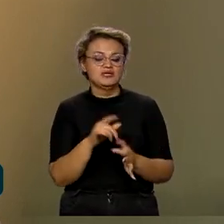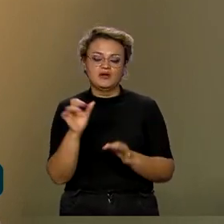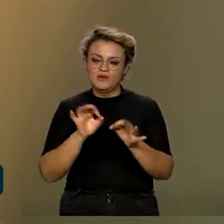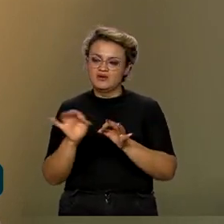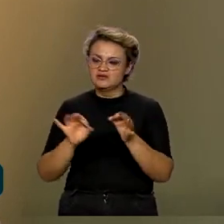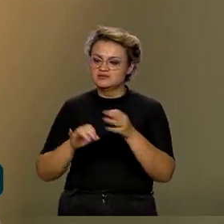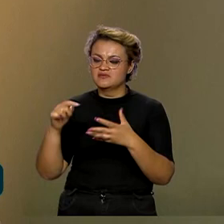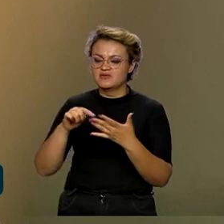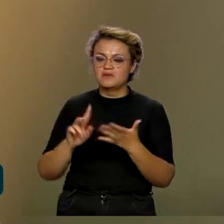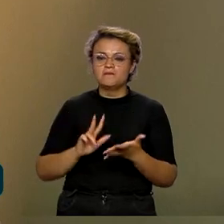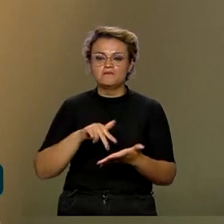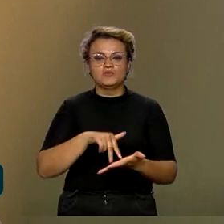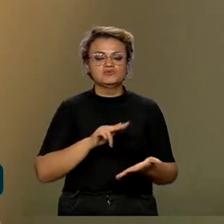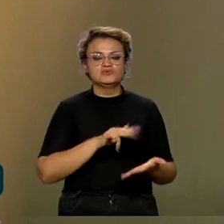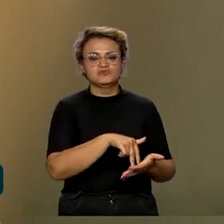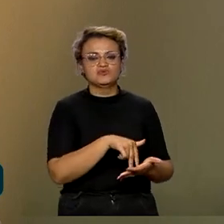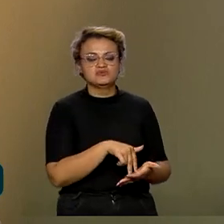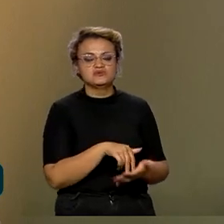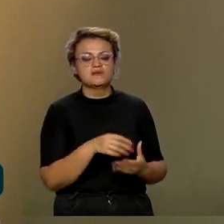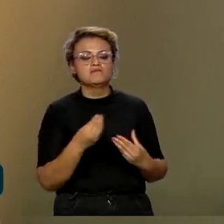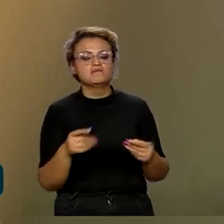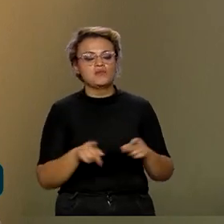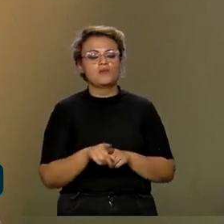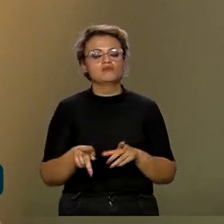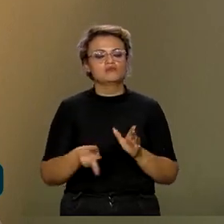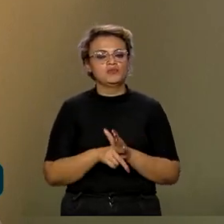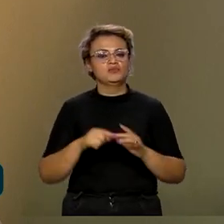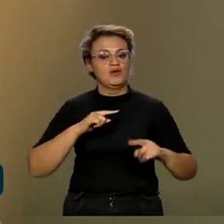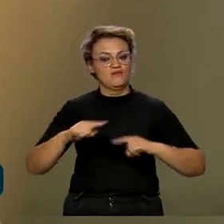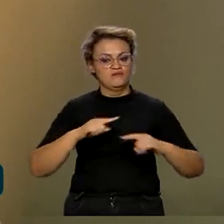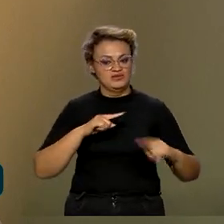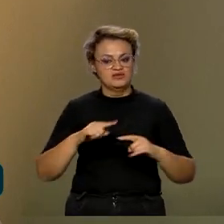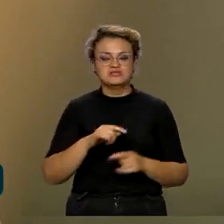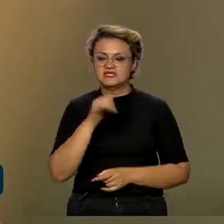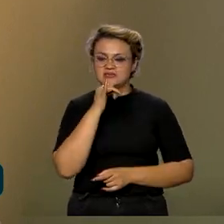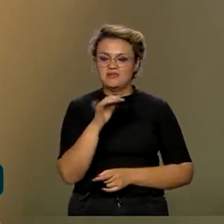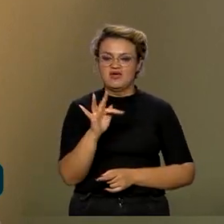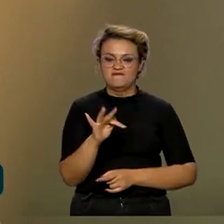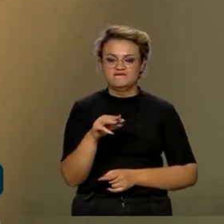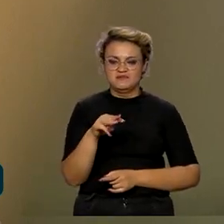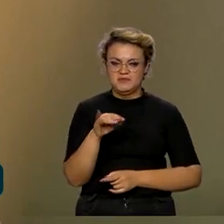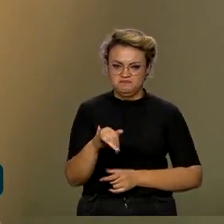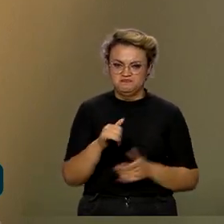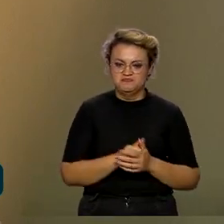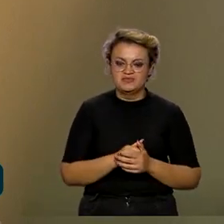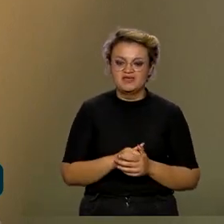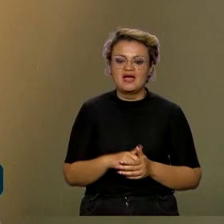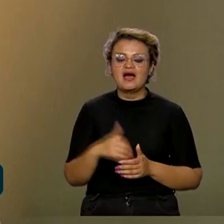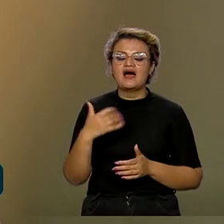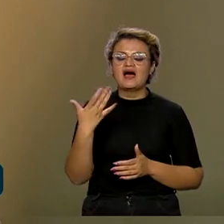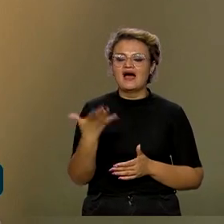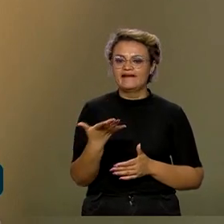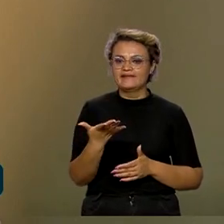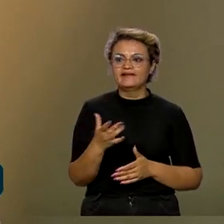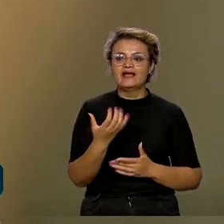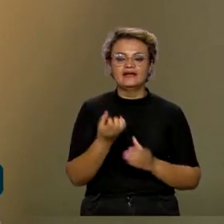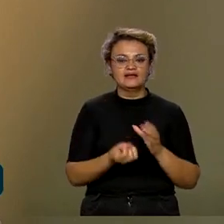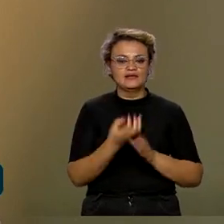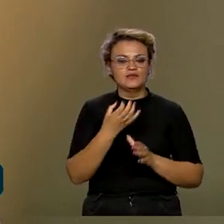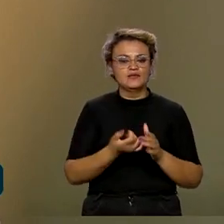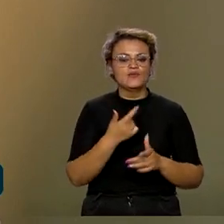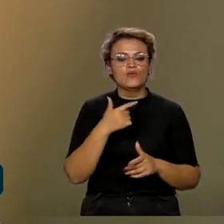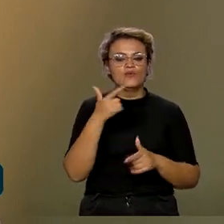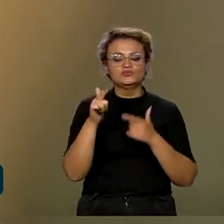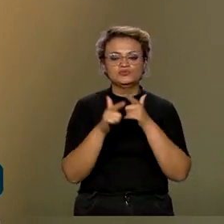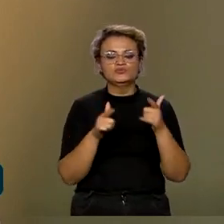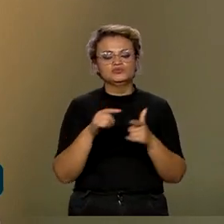posições para a governança financeira, no caso do FMI. Na medida que eles foram criando laços